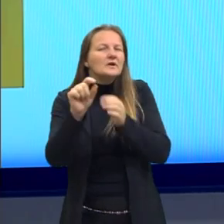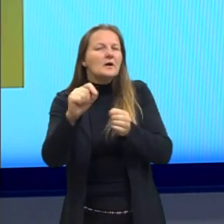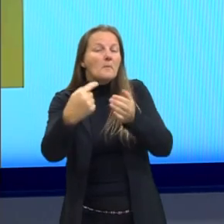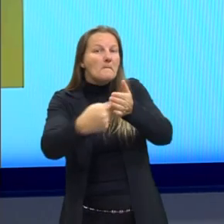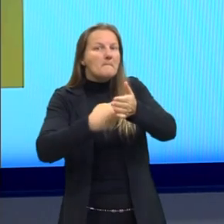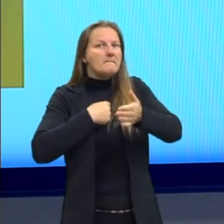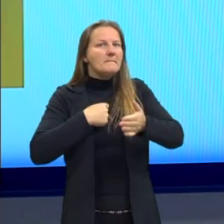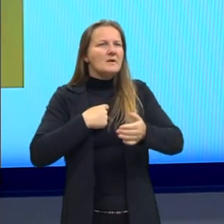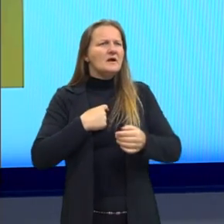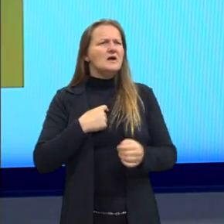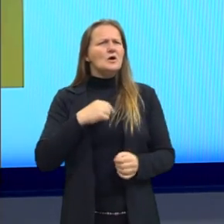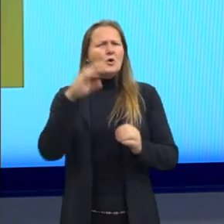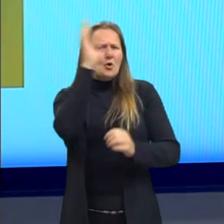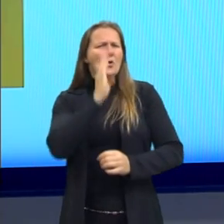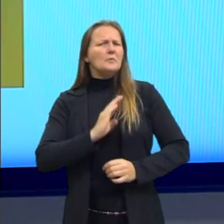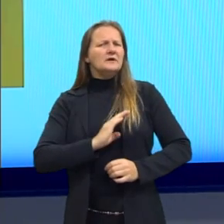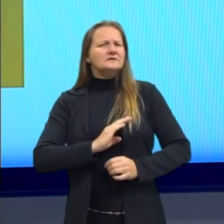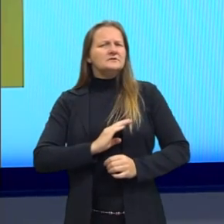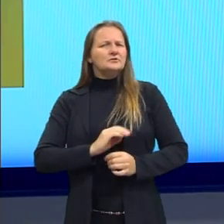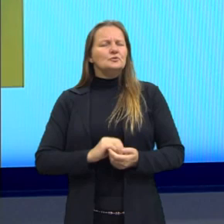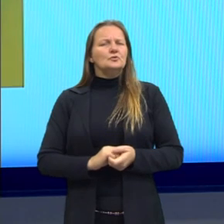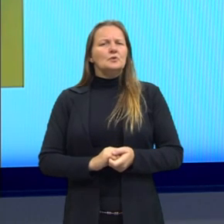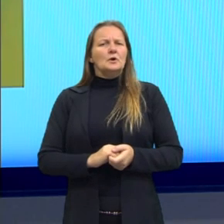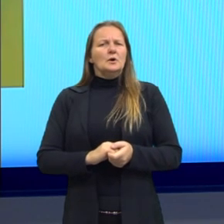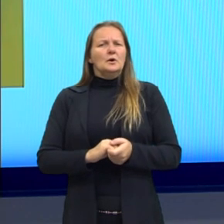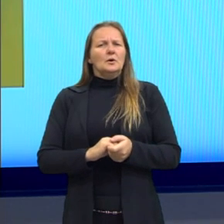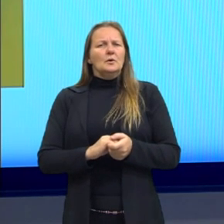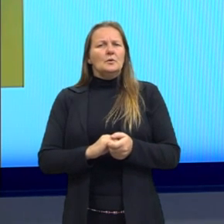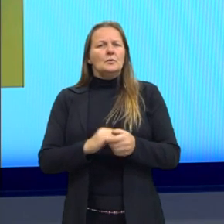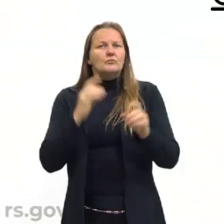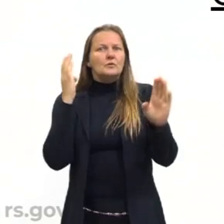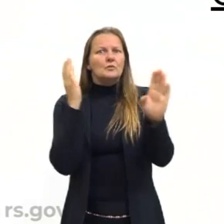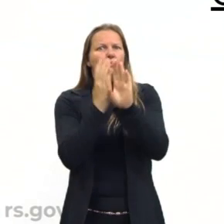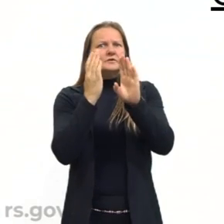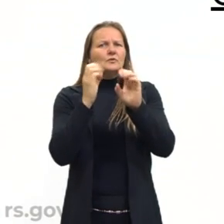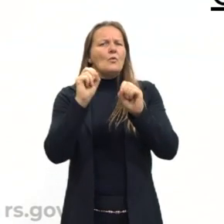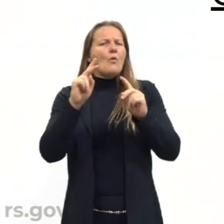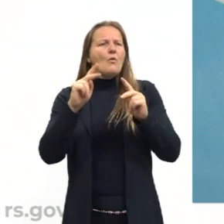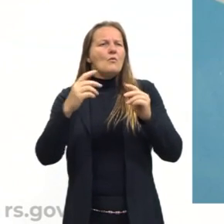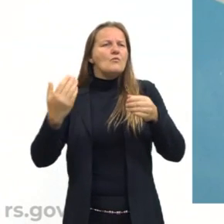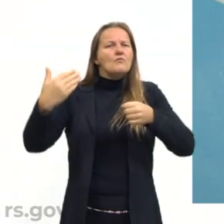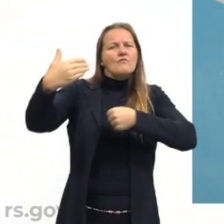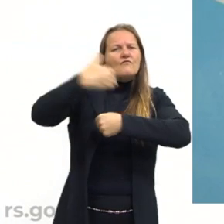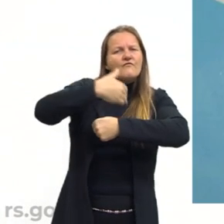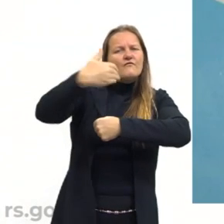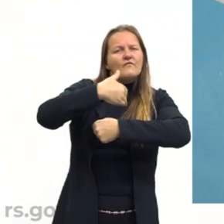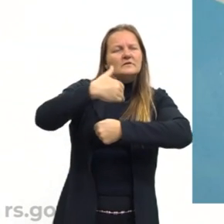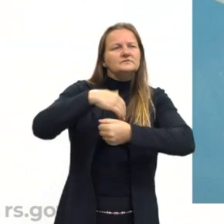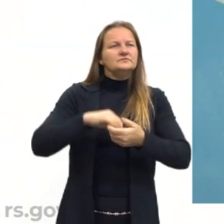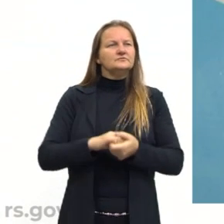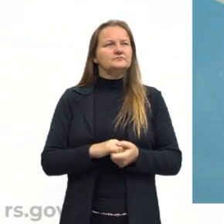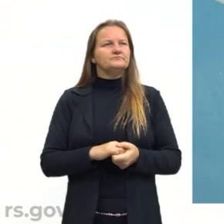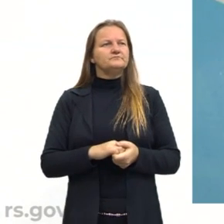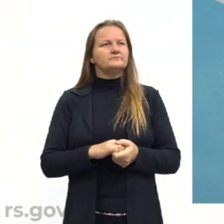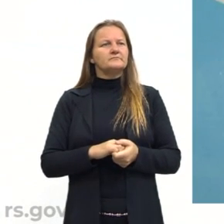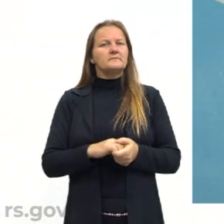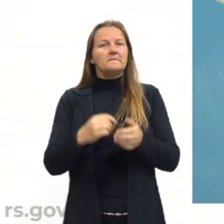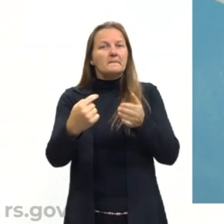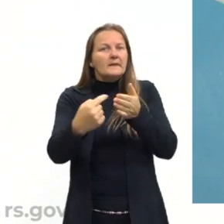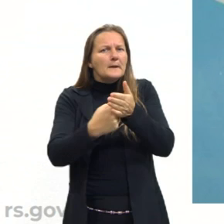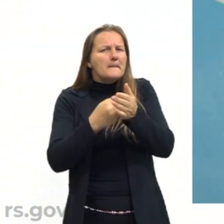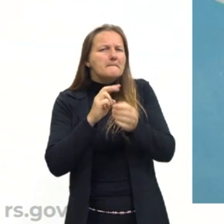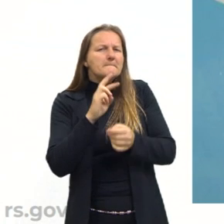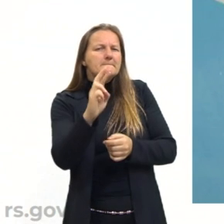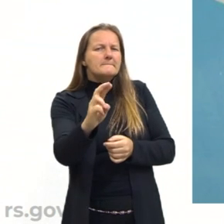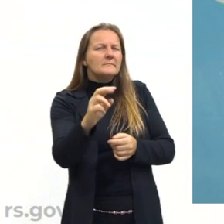Brasil foi descoberto ou invadido. E para a gente responder essa pergunta, então, primeiro a gente vai pensar,